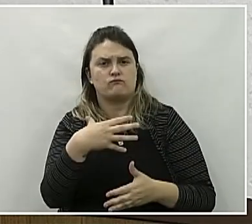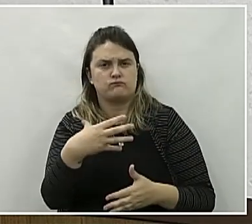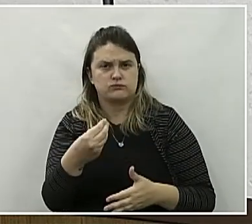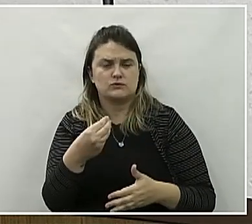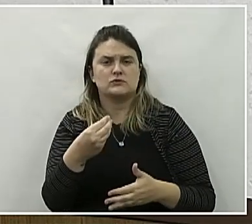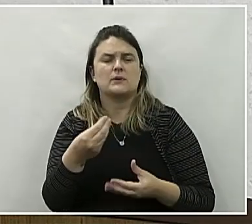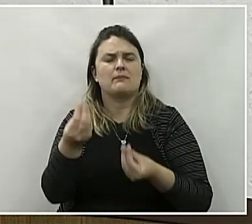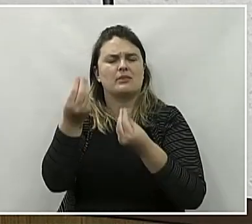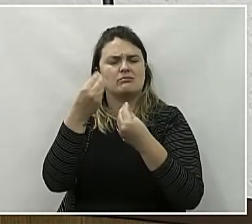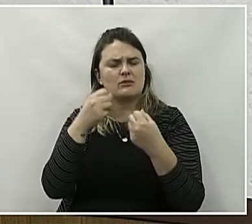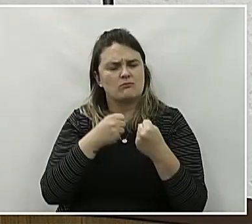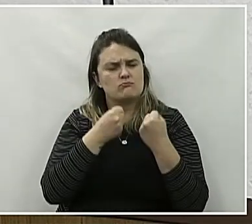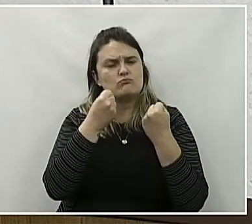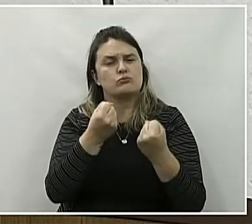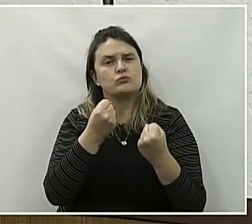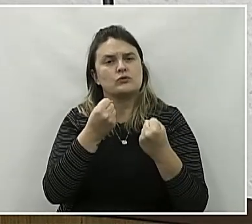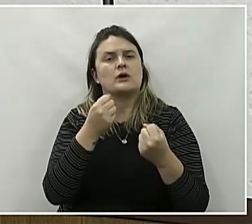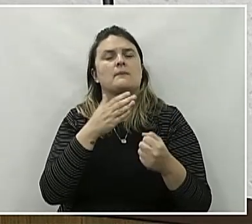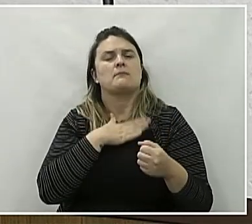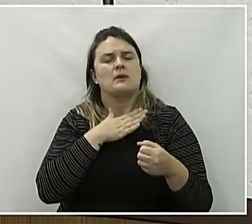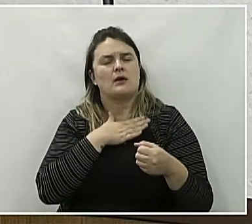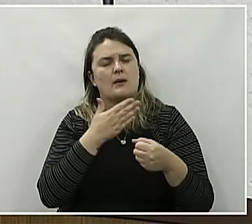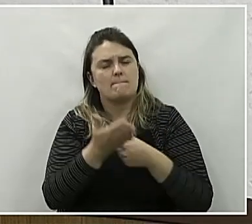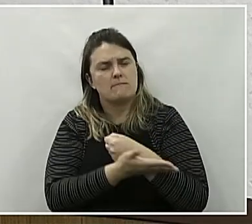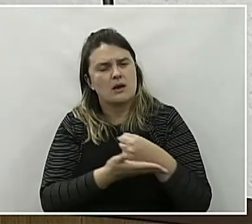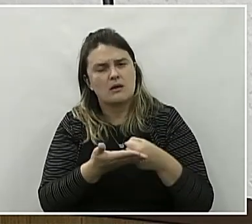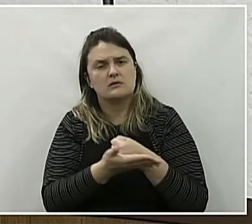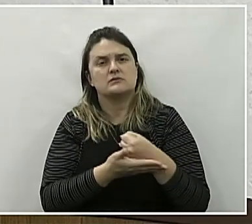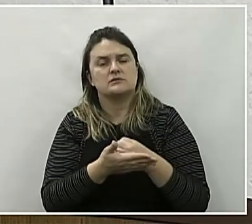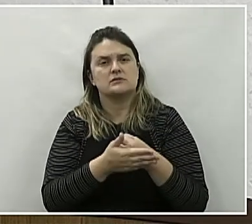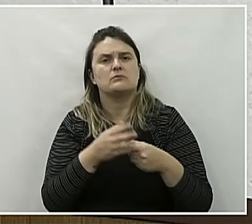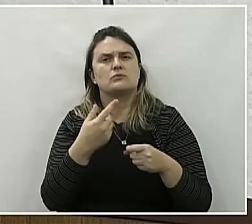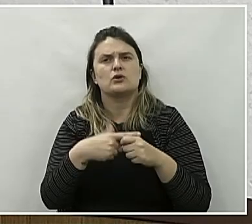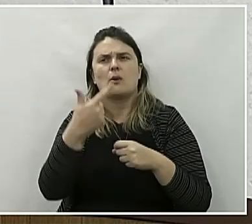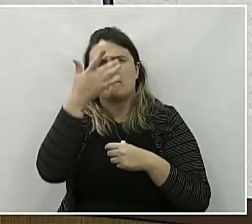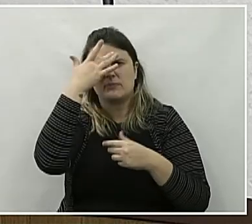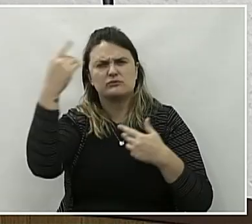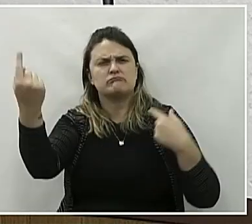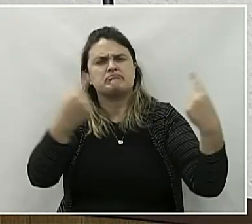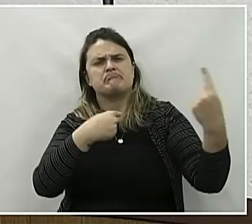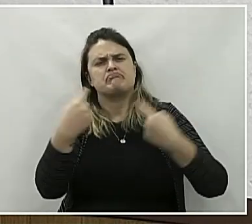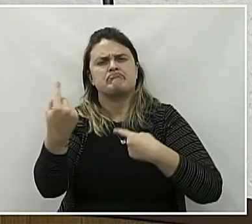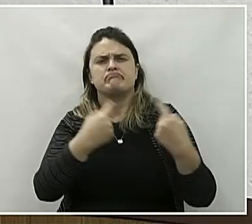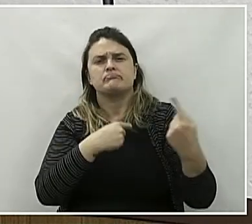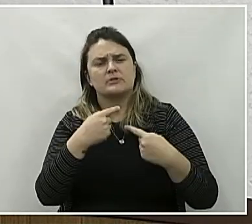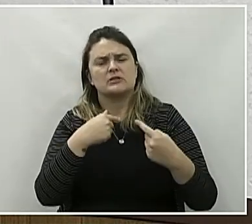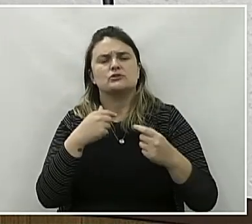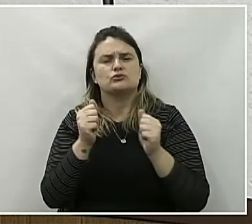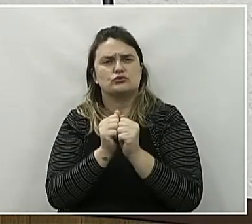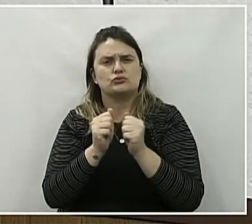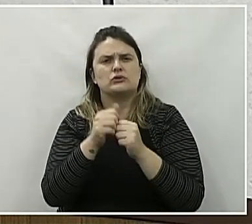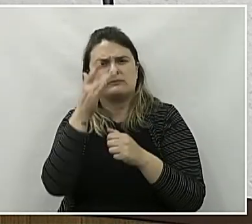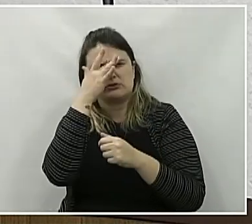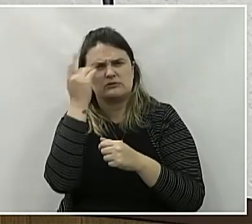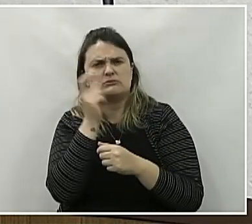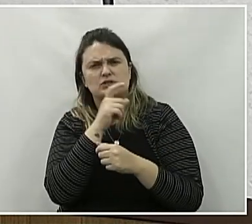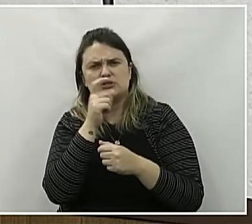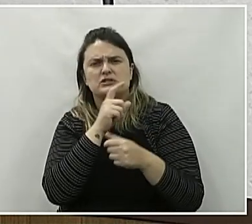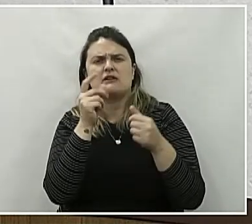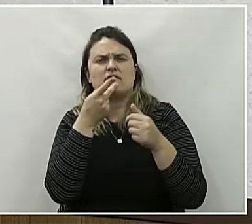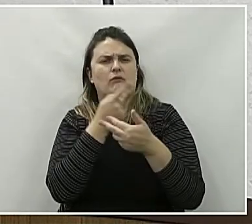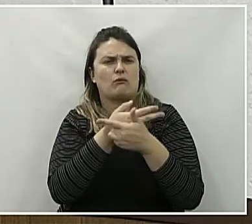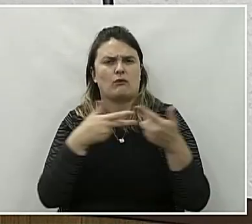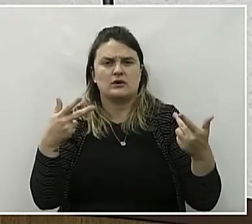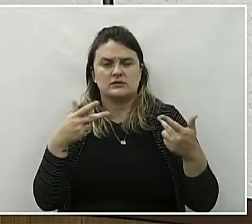que me deram força, que são a minha base, né, em meio a tantas perseguições que passamos juntos, calúnias, difamações,